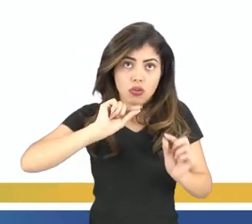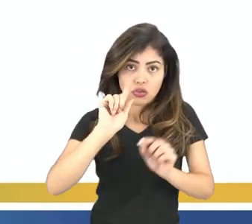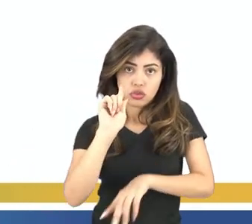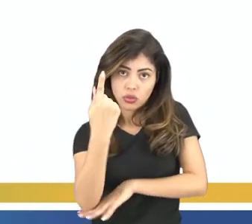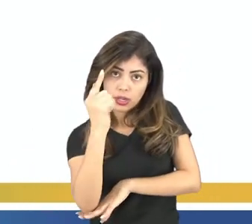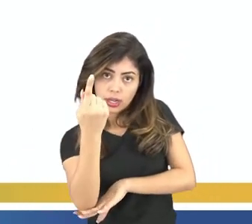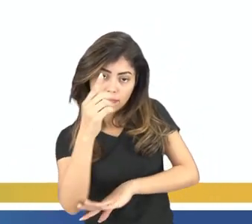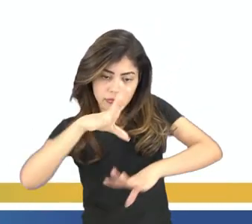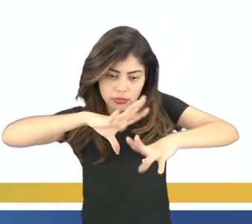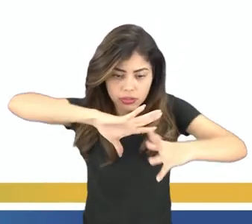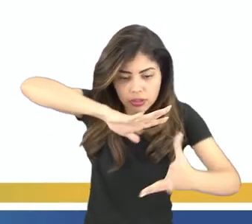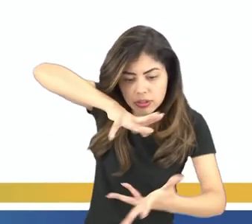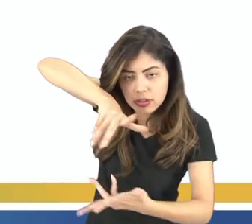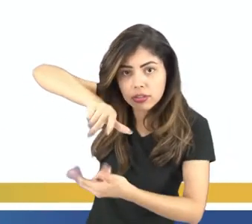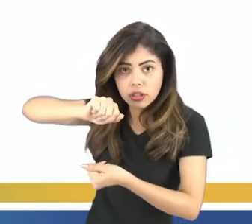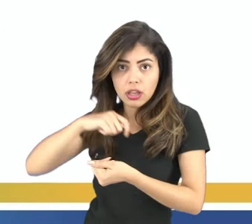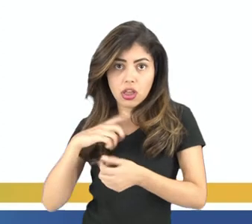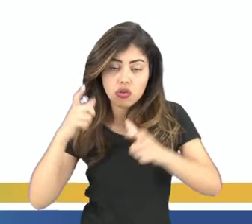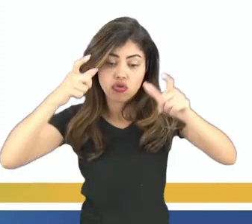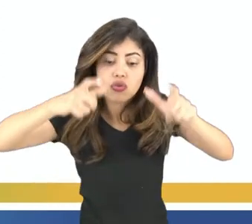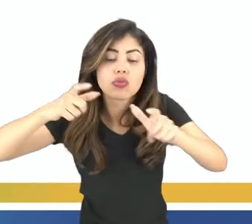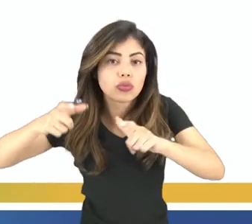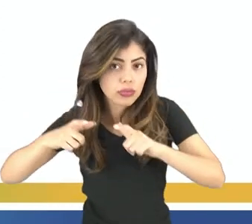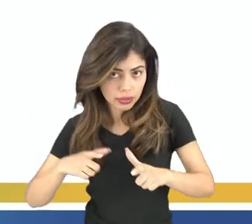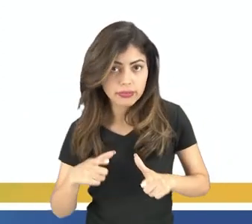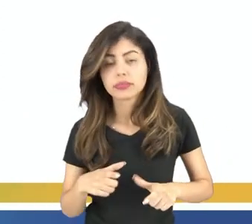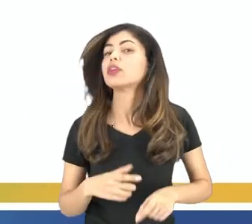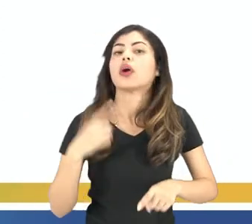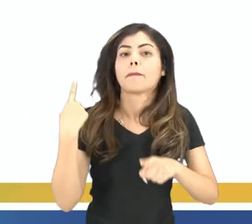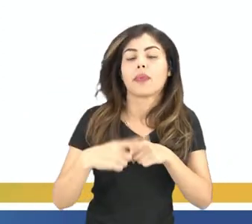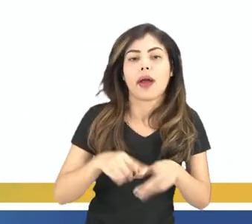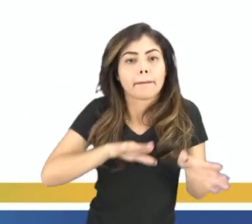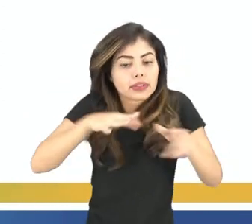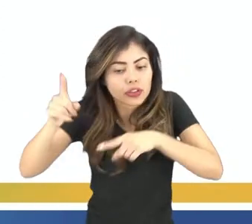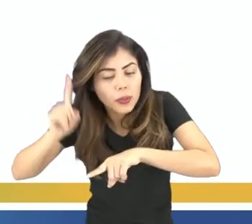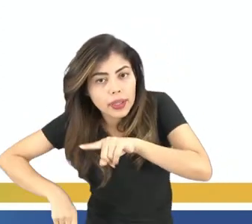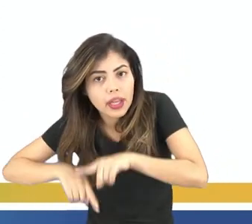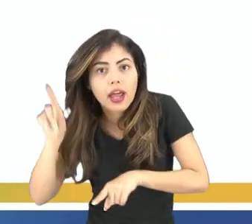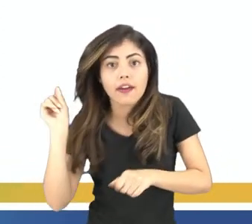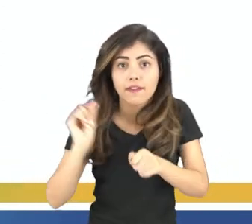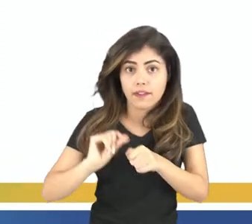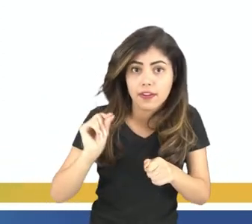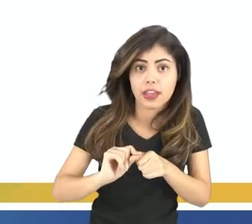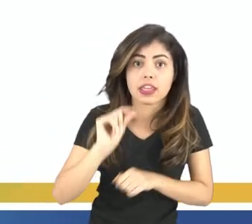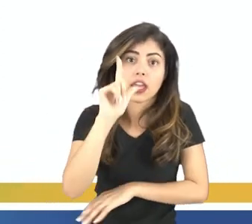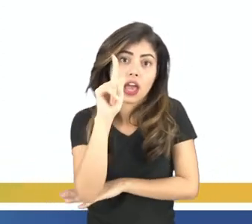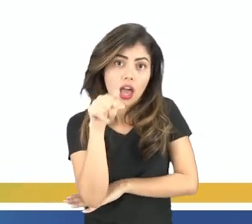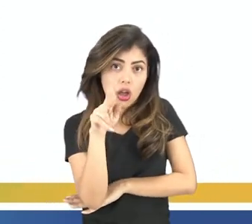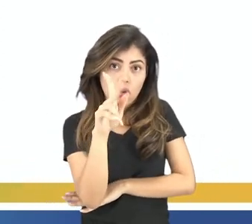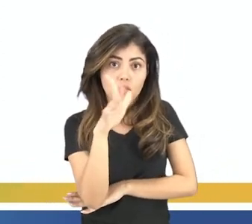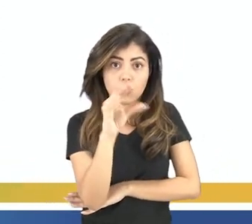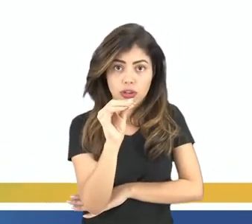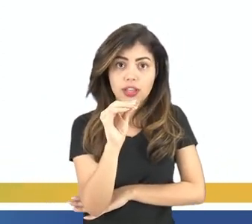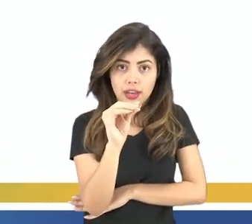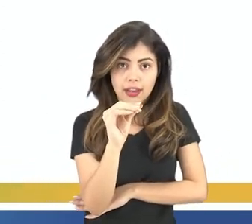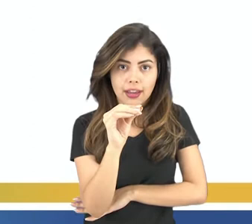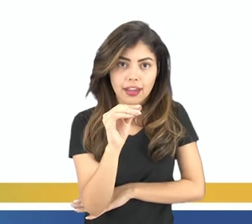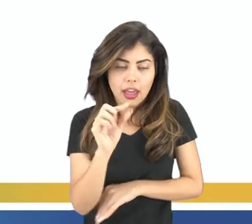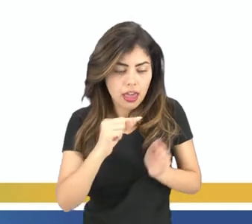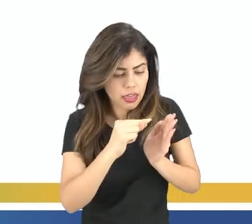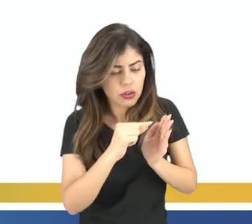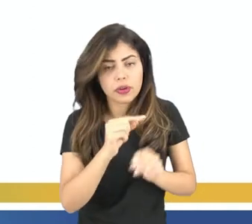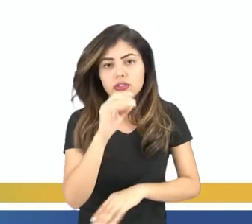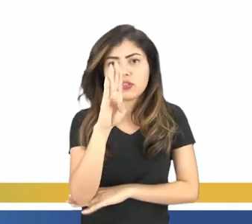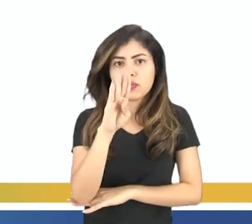Isso daí é muito importante para a questão de localização, porque é a partir desse material que é feito a agulha da bússola. Se ele pode se